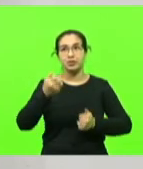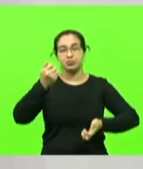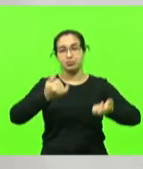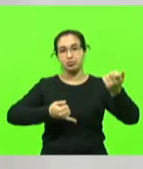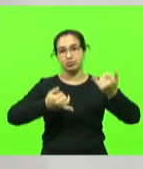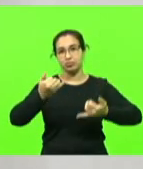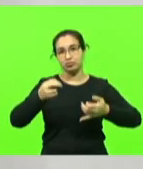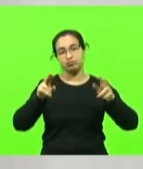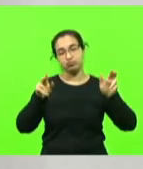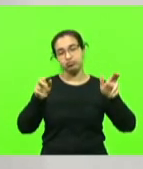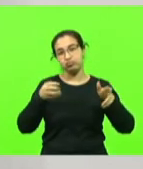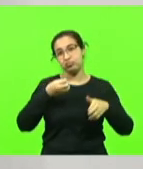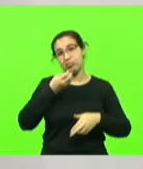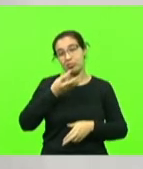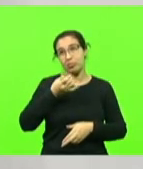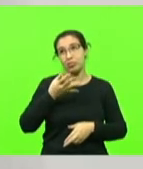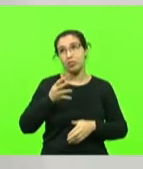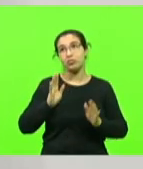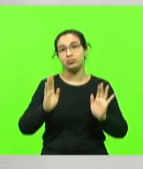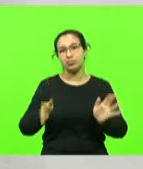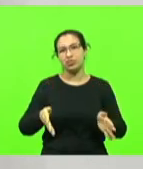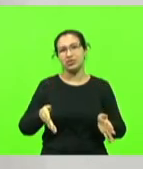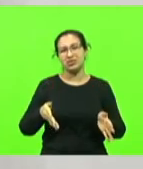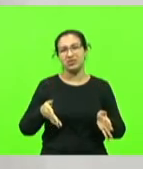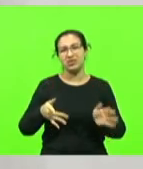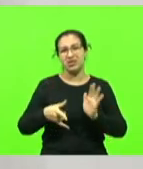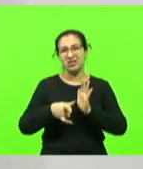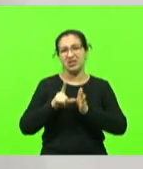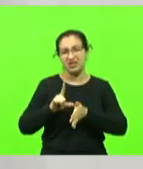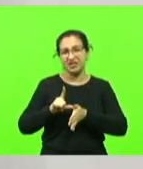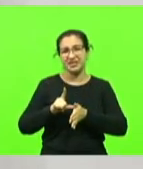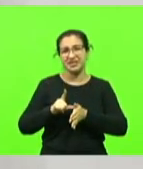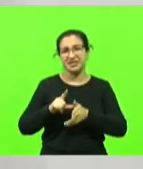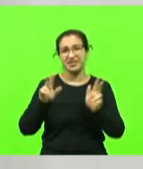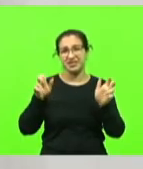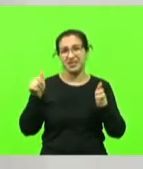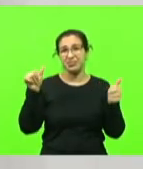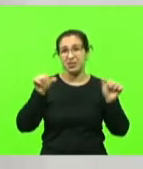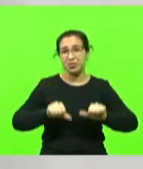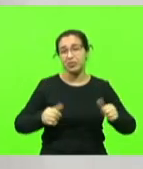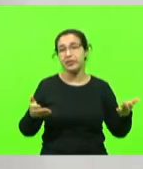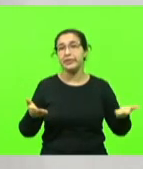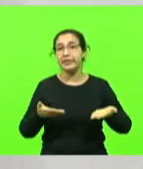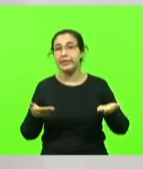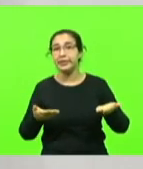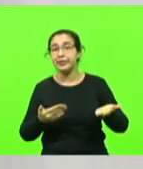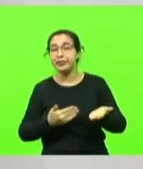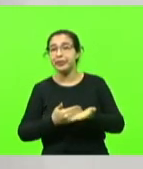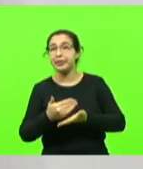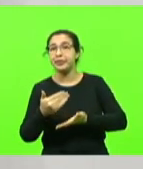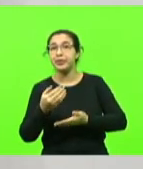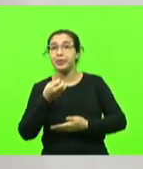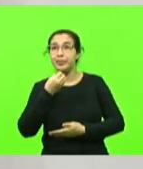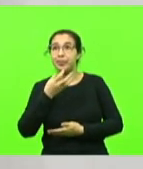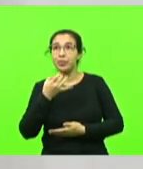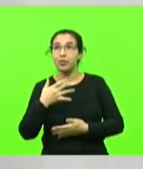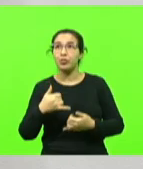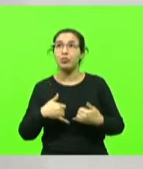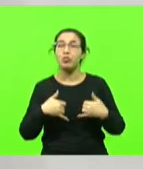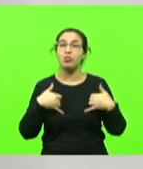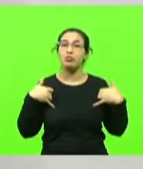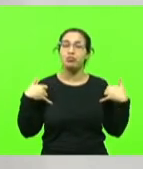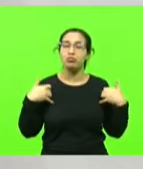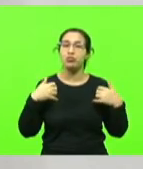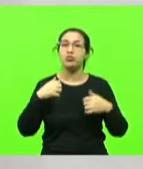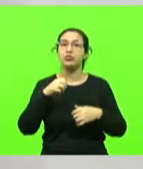já teve um abordão de assunto extremamente pesado anteriormente, e falar de coisas boas. orgulho para o nosso estado de Santa